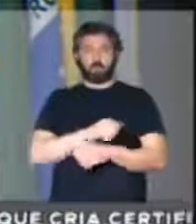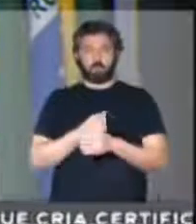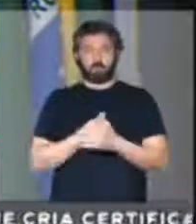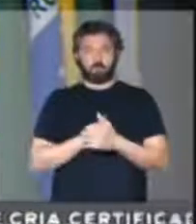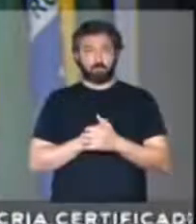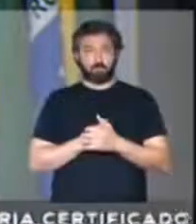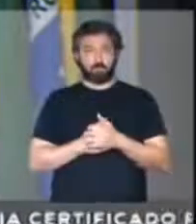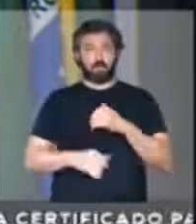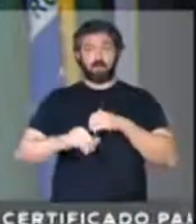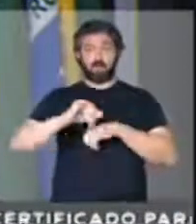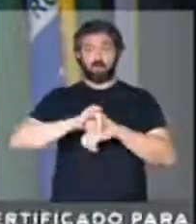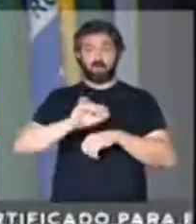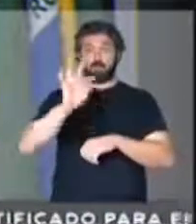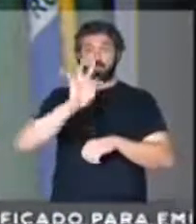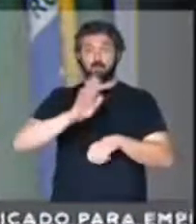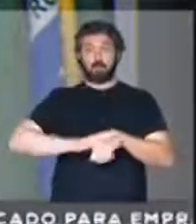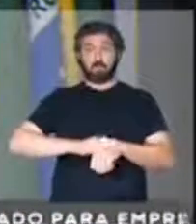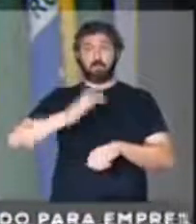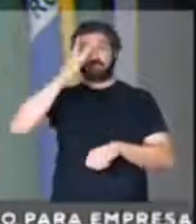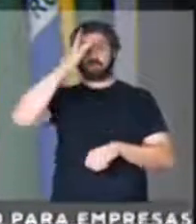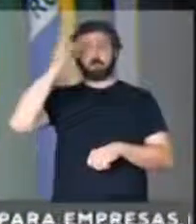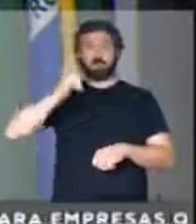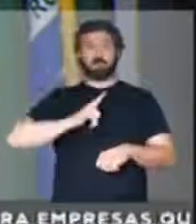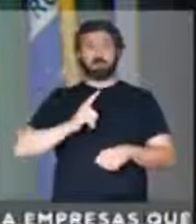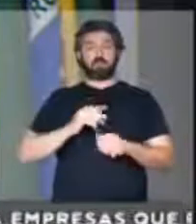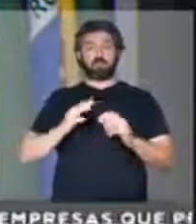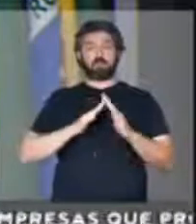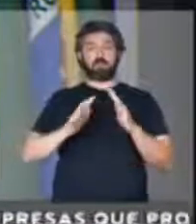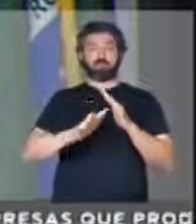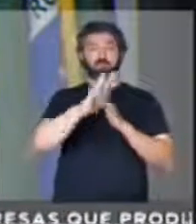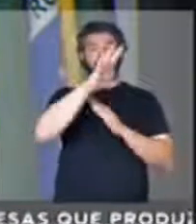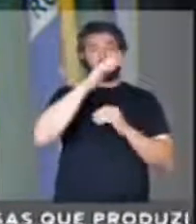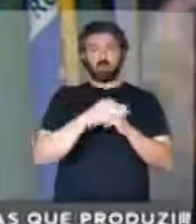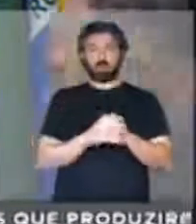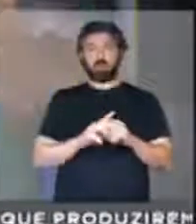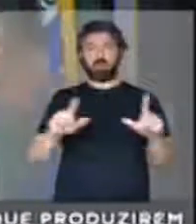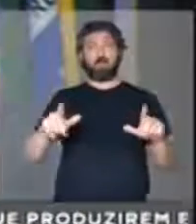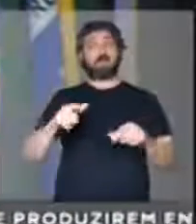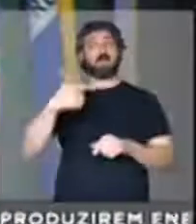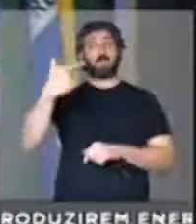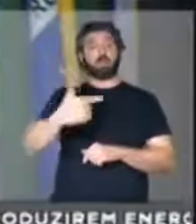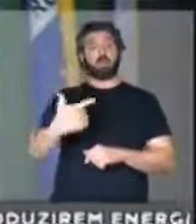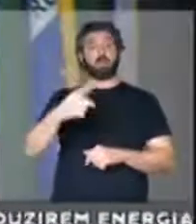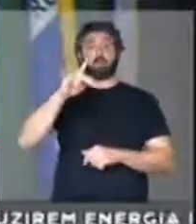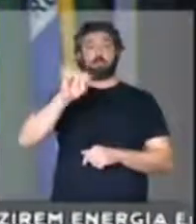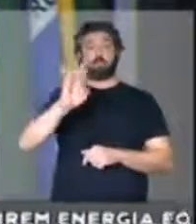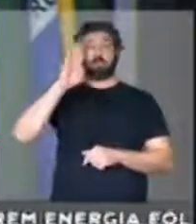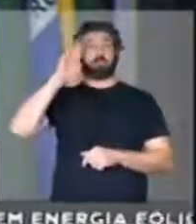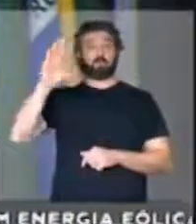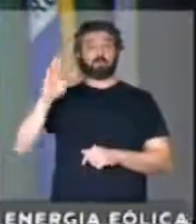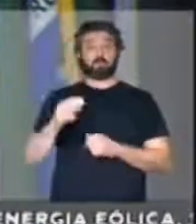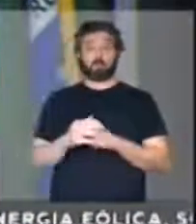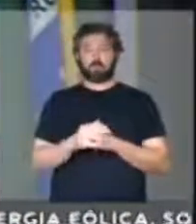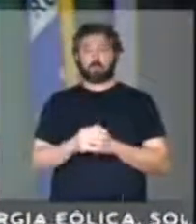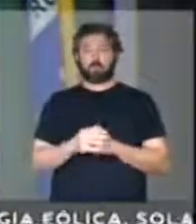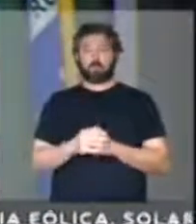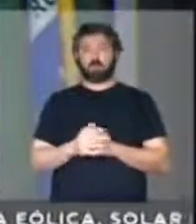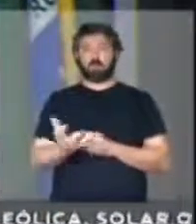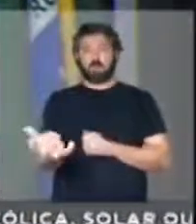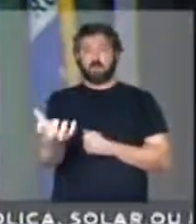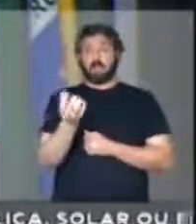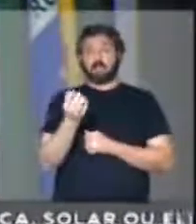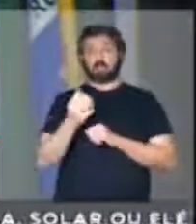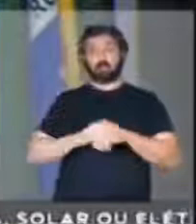É a capital federal com mais favelados, mas é a capital com o segundo maior PIB, a capital que recebe o